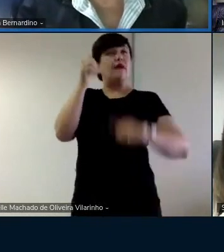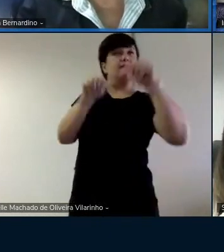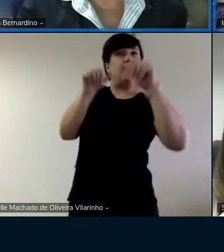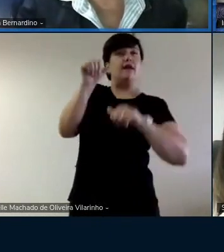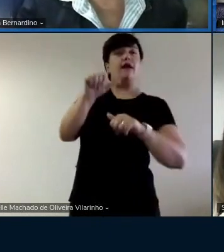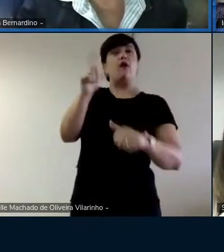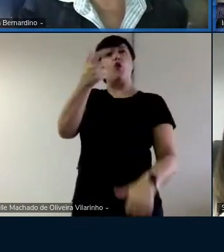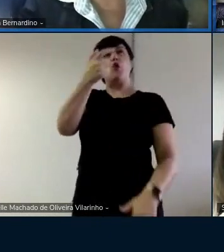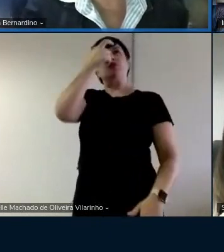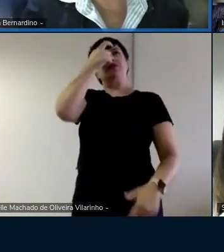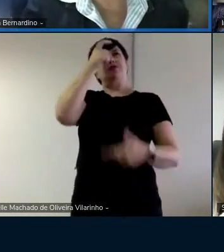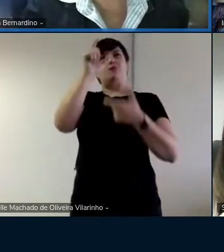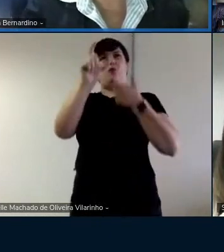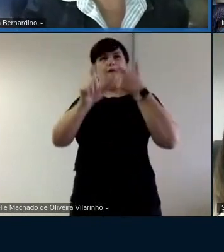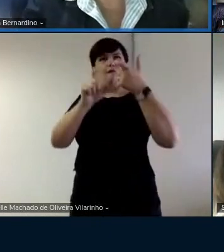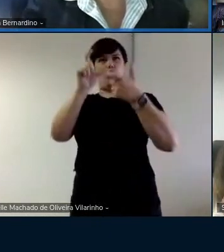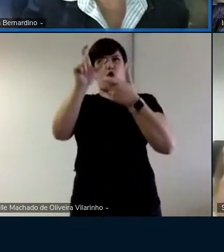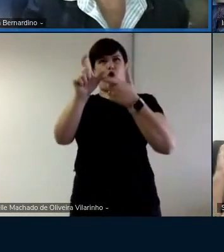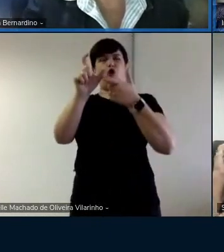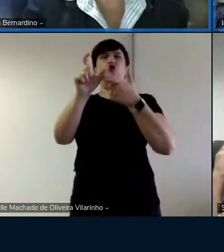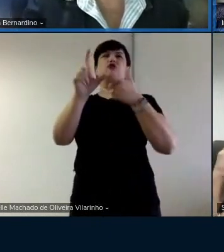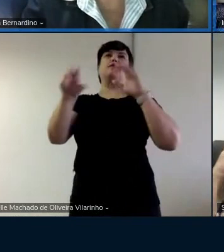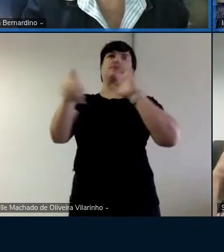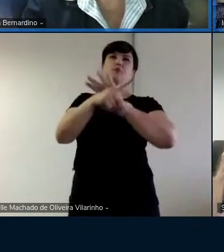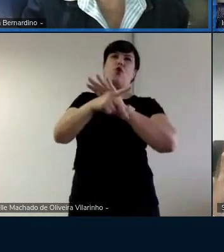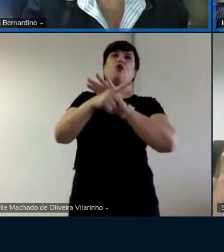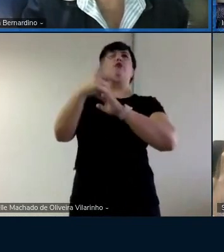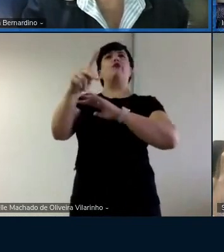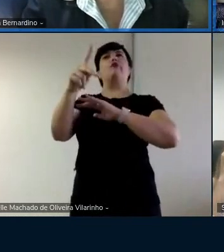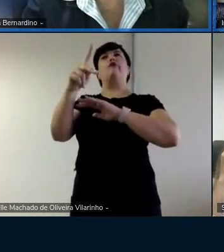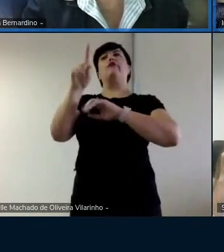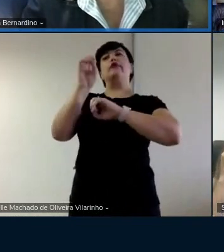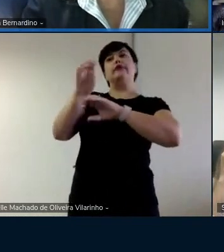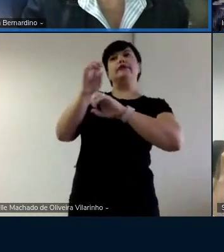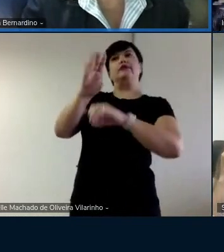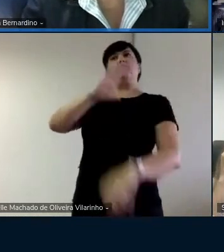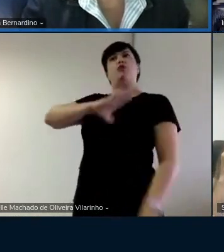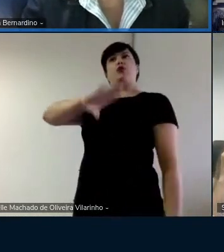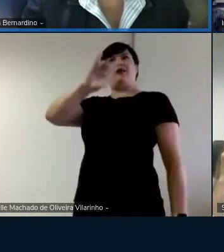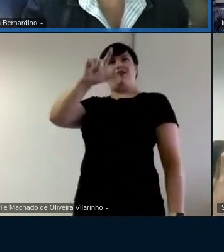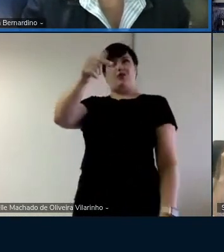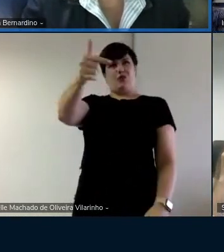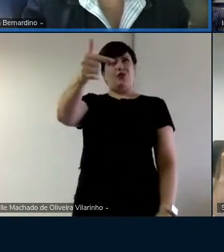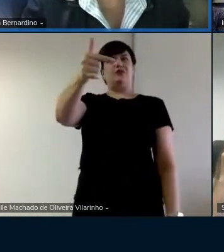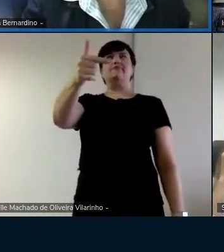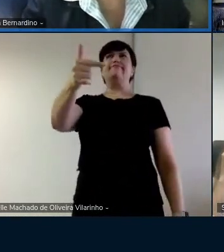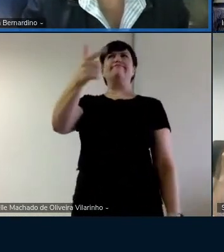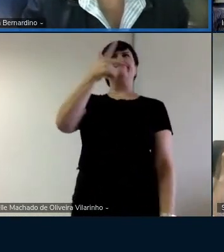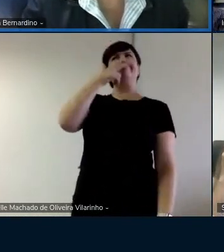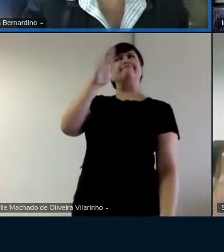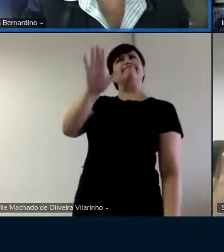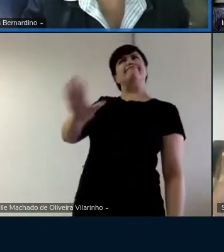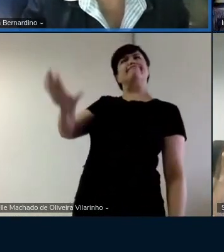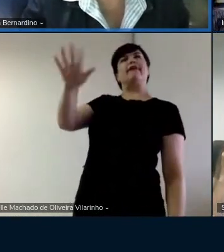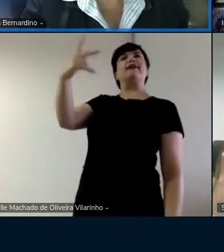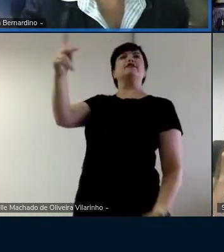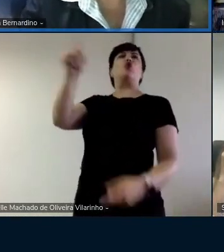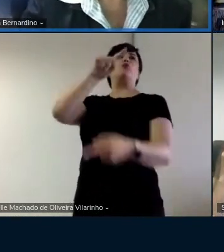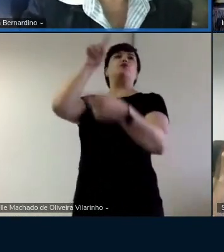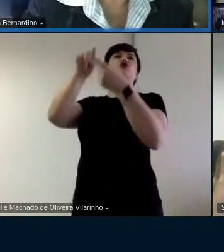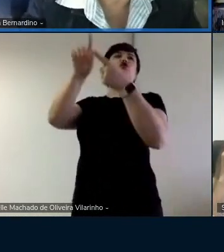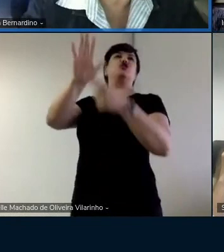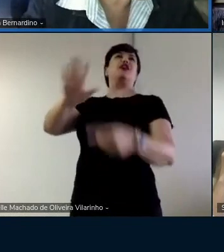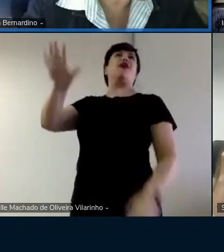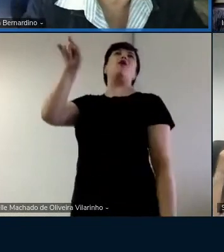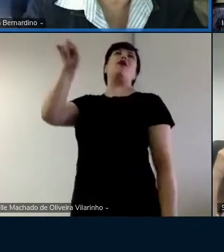consciência morfológica dos alunos em relação à língua portuguesa escrita me pareceu que esse seria o seu objetivo geral